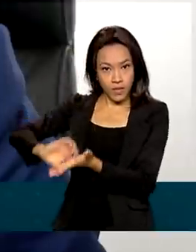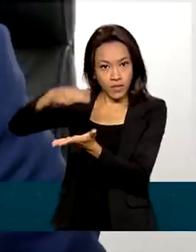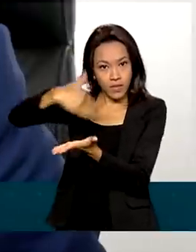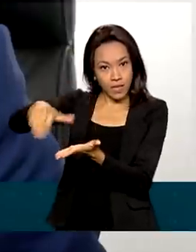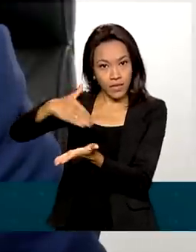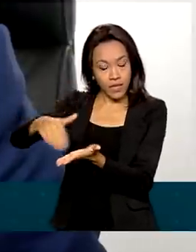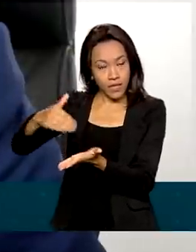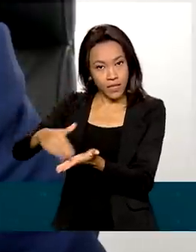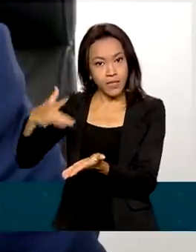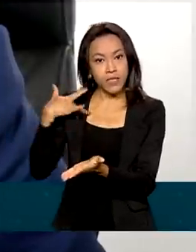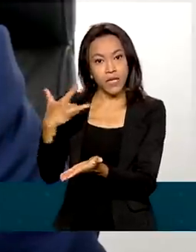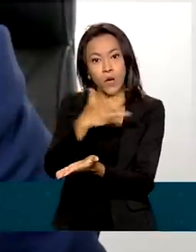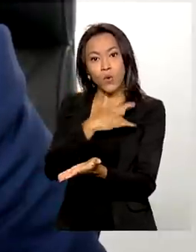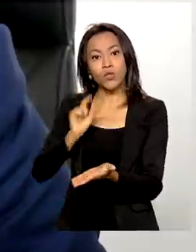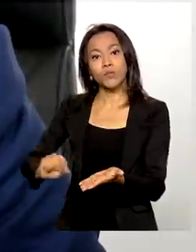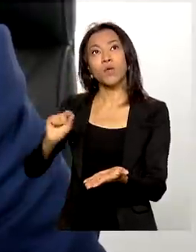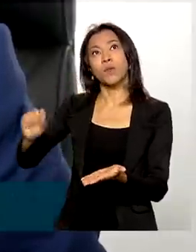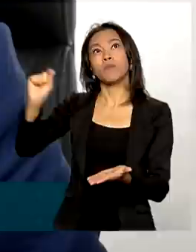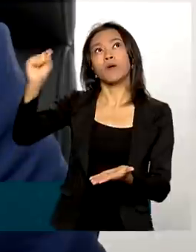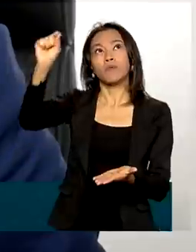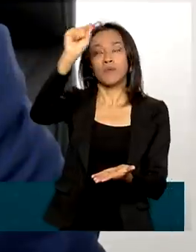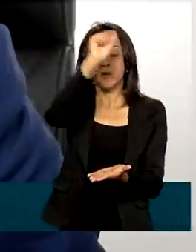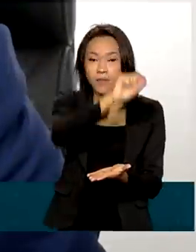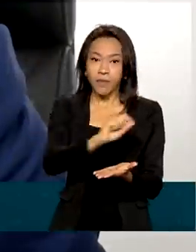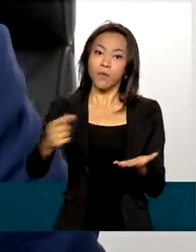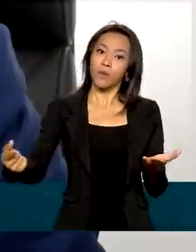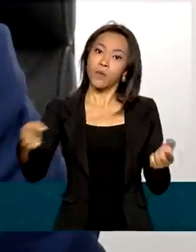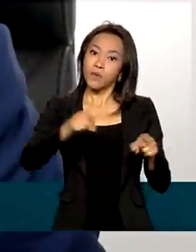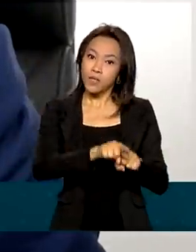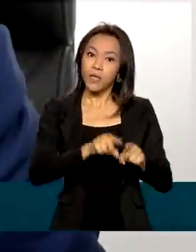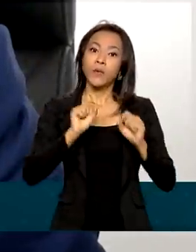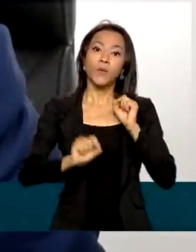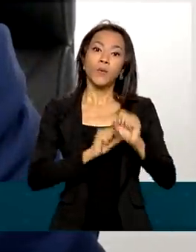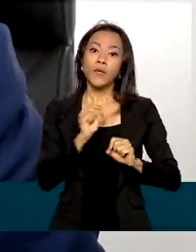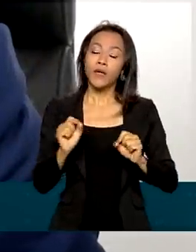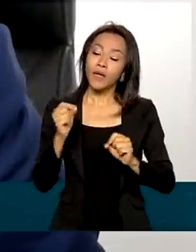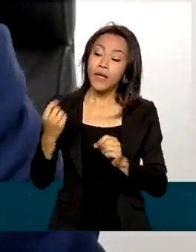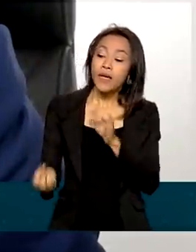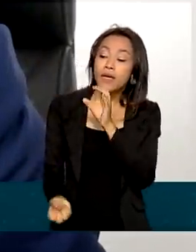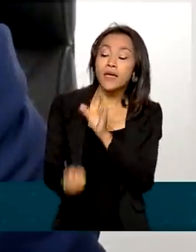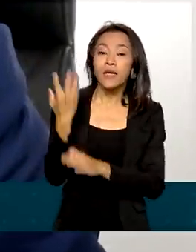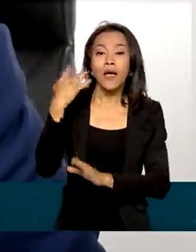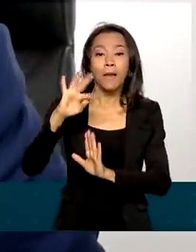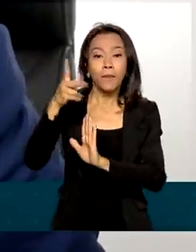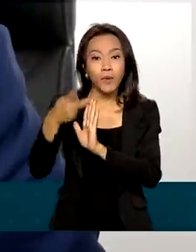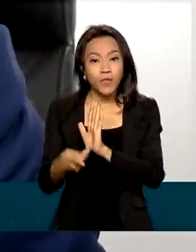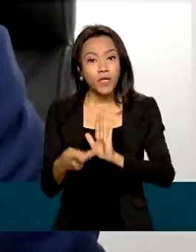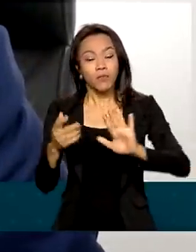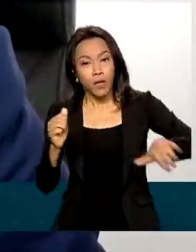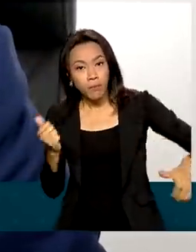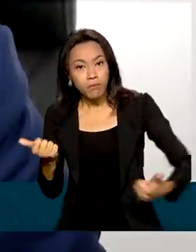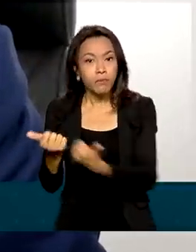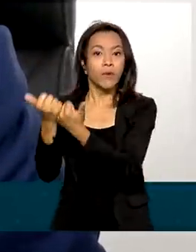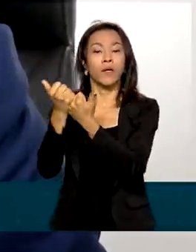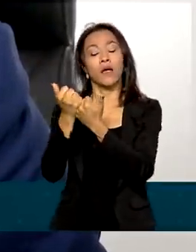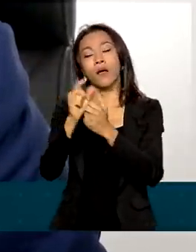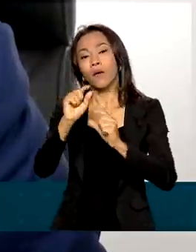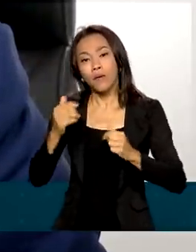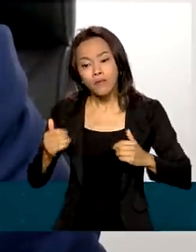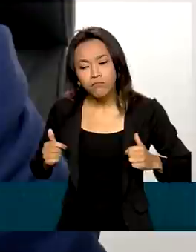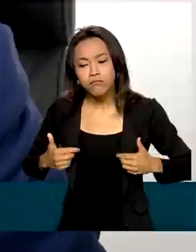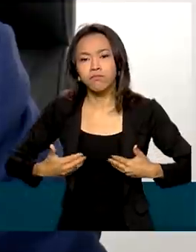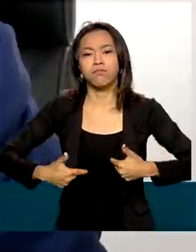Municipais de Saúde, o nosso Conasemes, para a realização do projeto de fortalecimento das ações de imunização